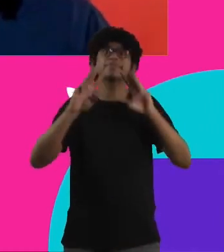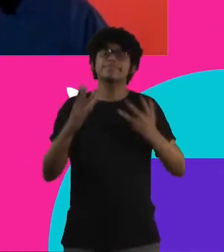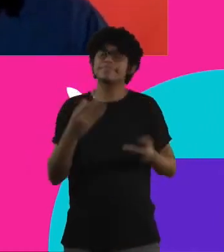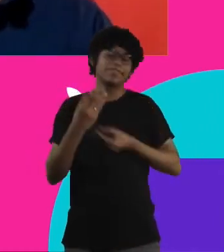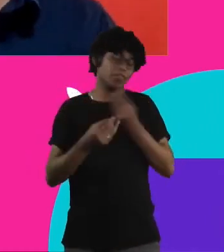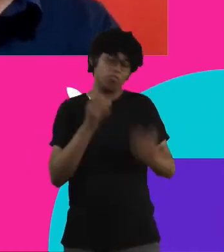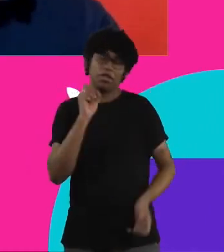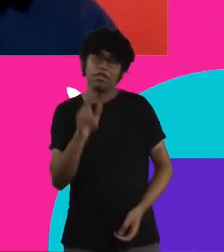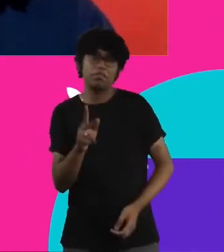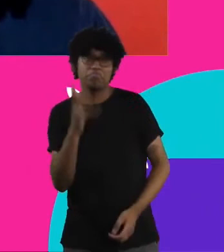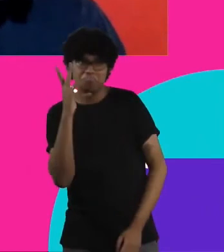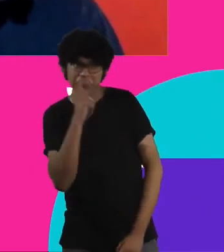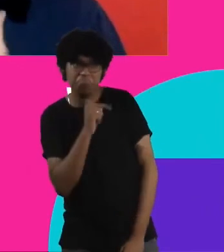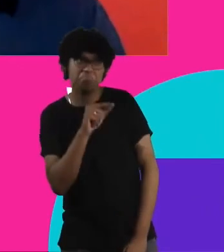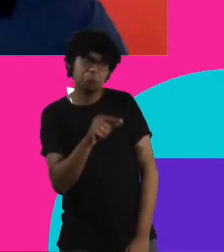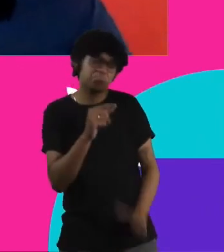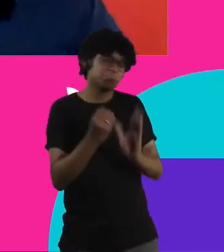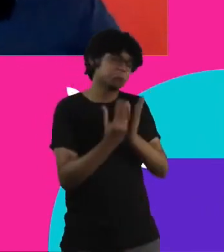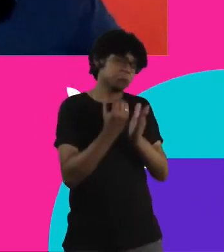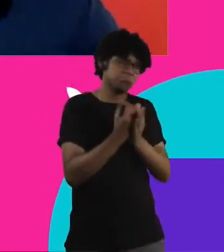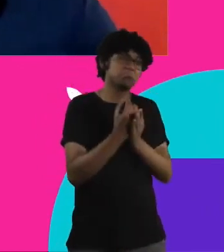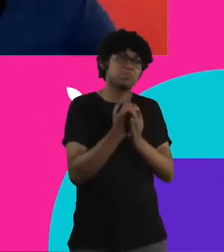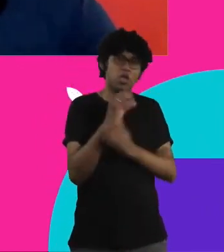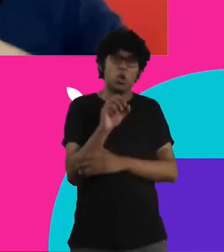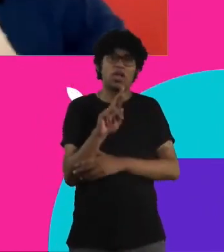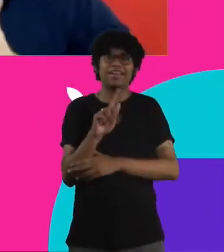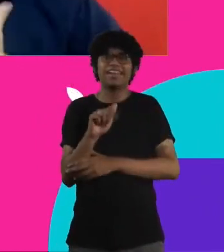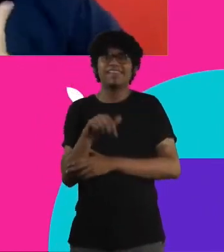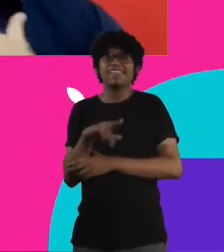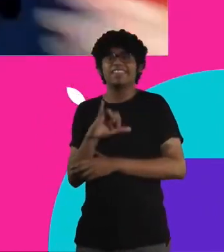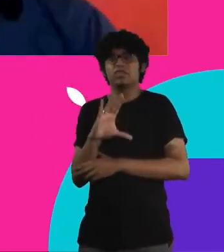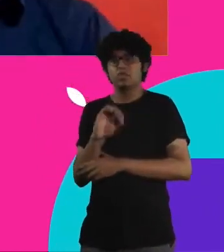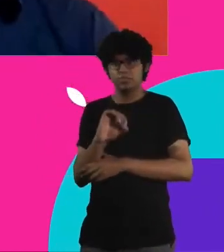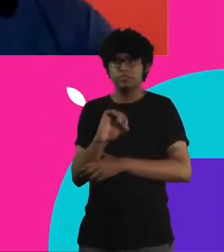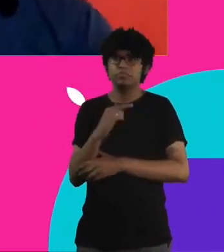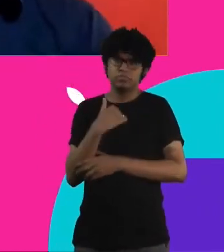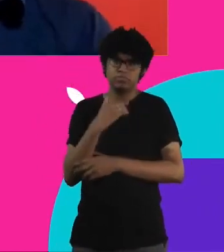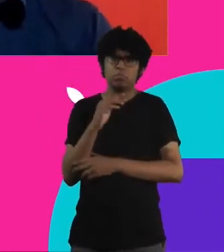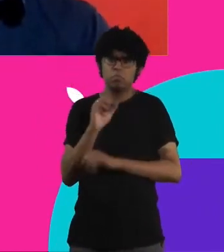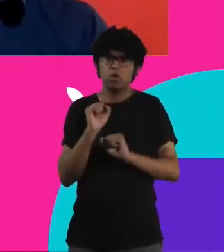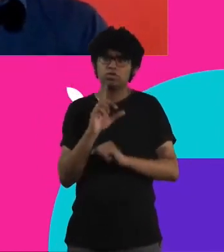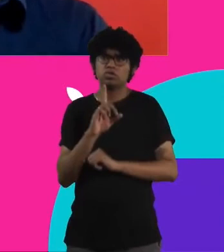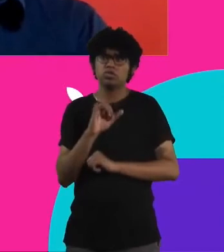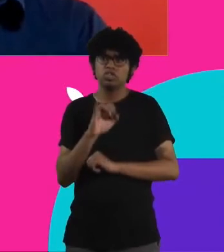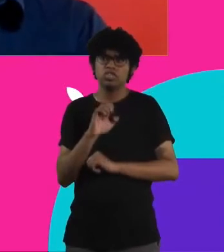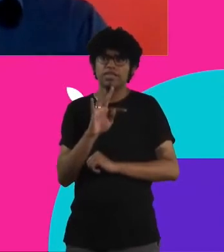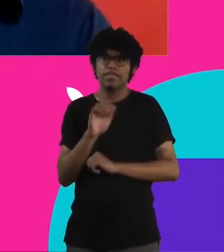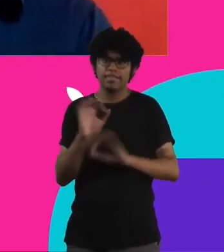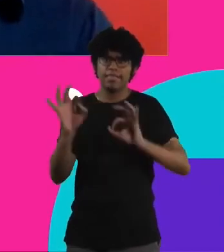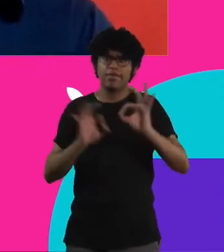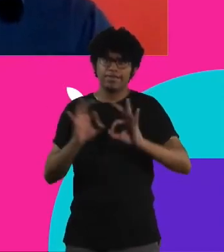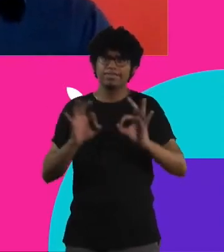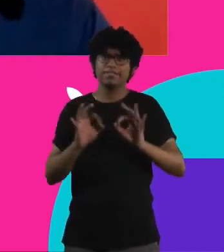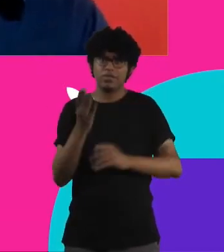isso é muito lindo a produção orgânica eu posso ali fazer uma dieta orgânica e sei os benefícios disso tudo